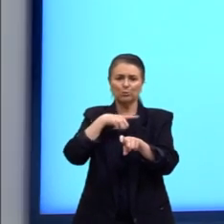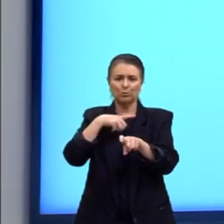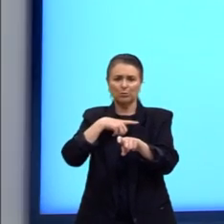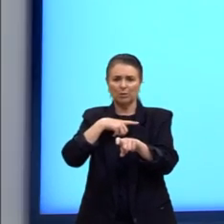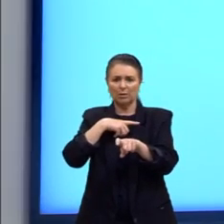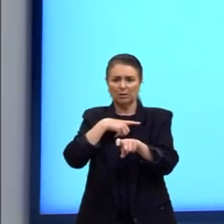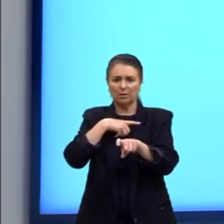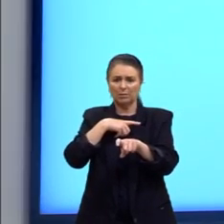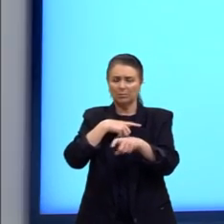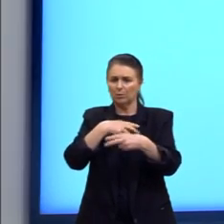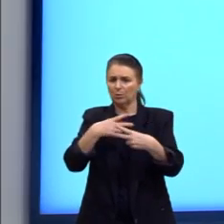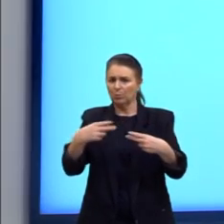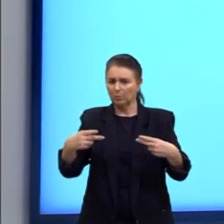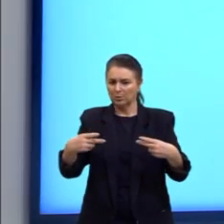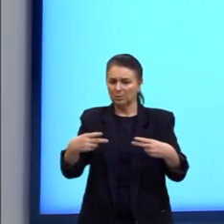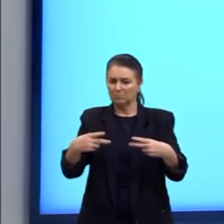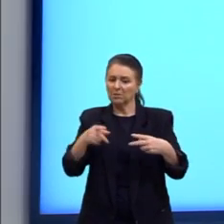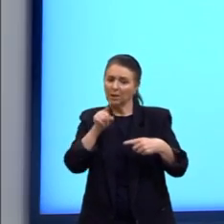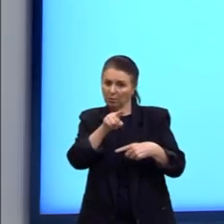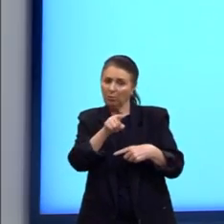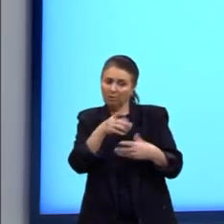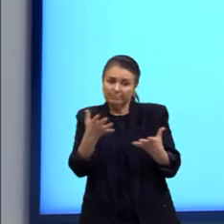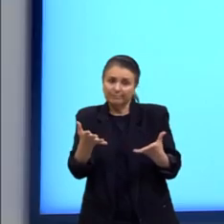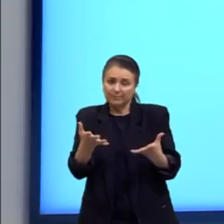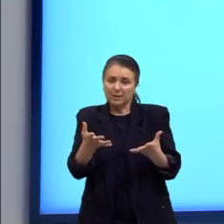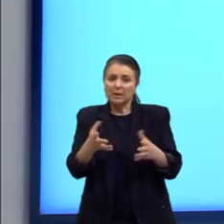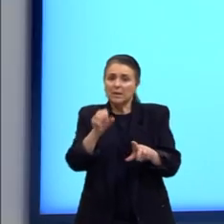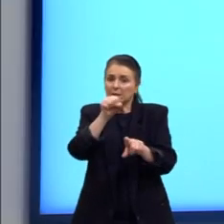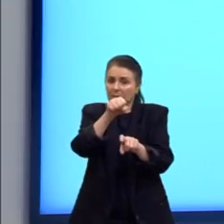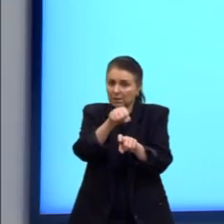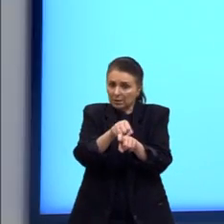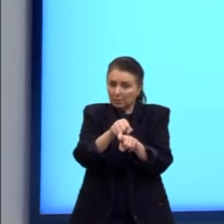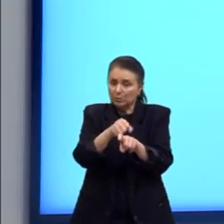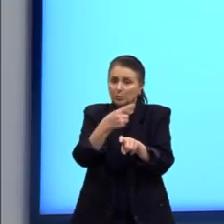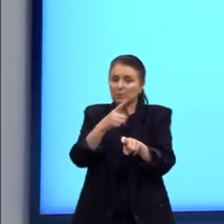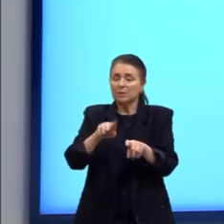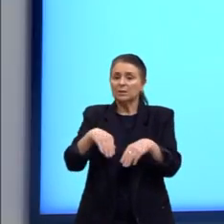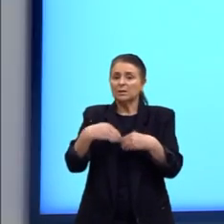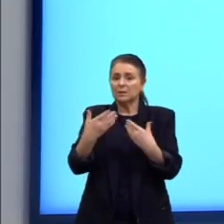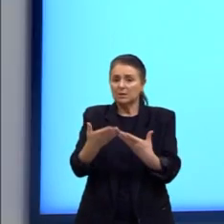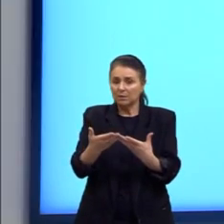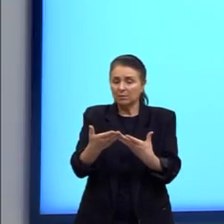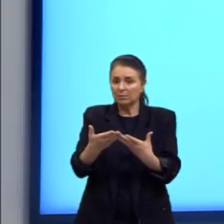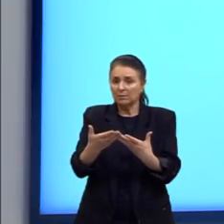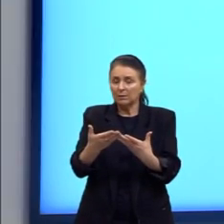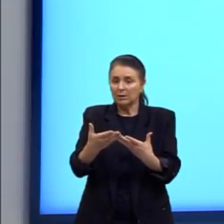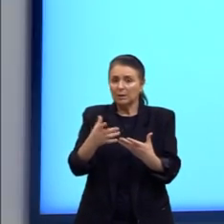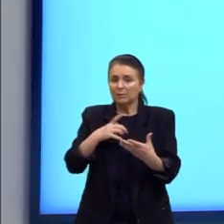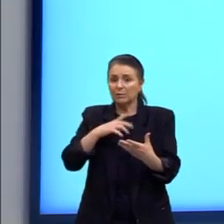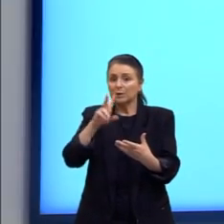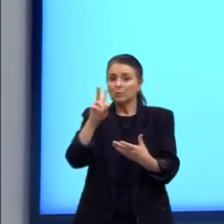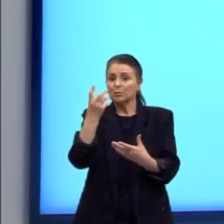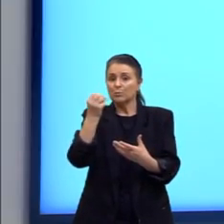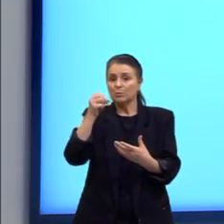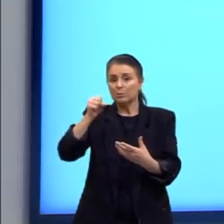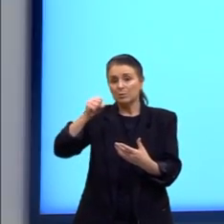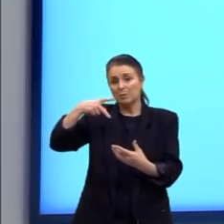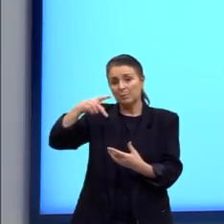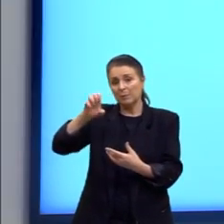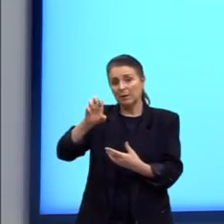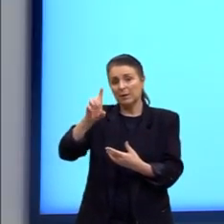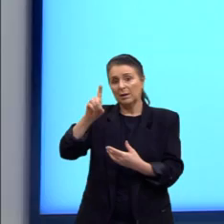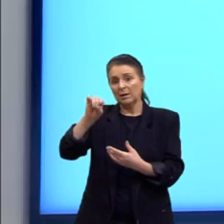boas, habitando lá. E aí, esses caramujos, então, vão ser hospedeiros intermediários.